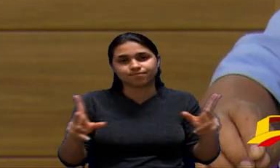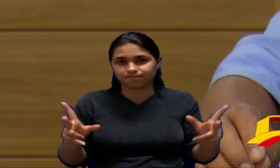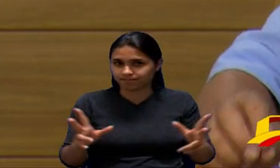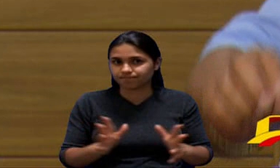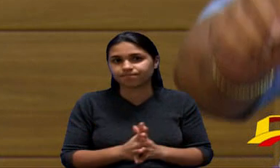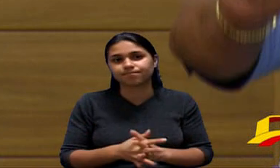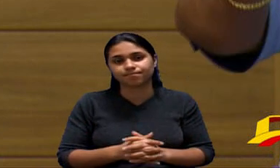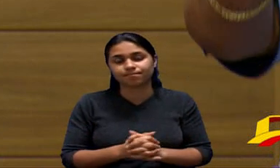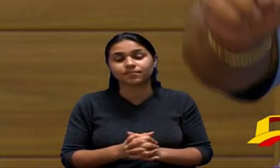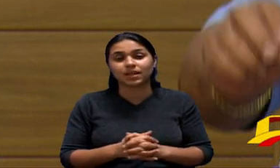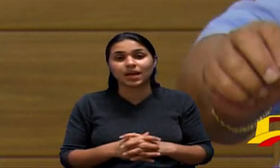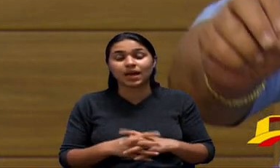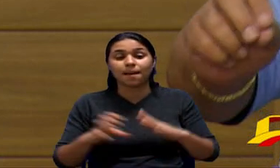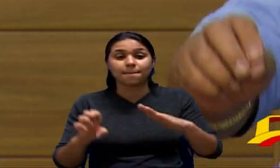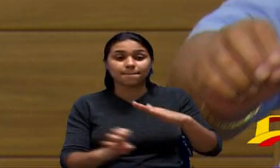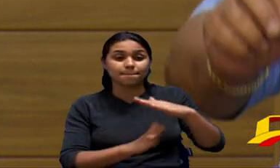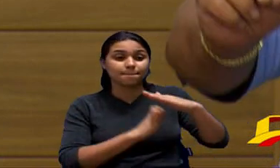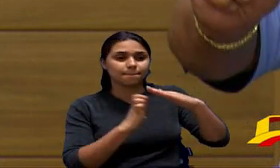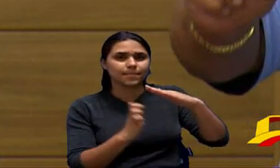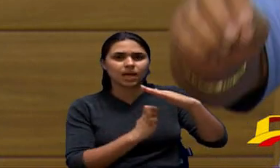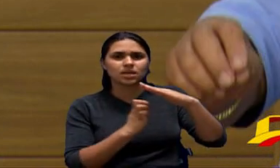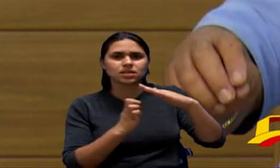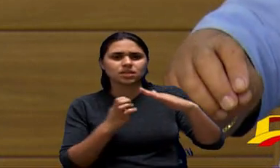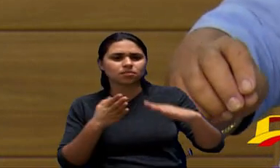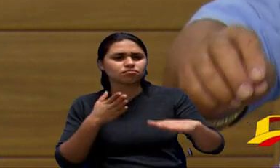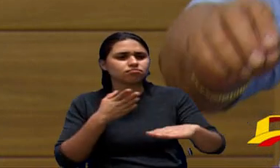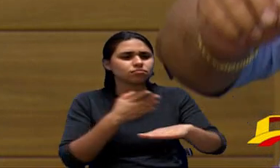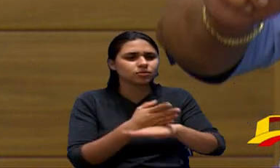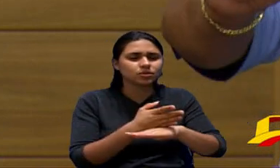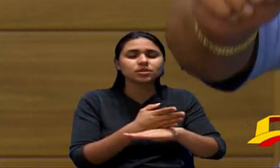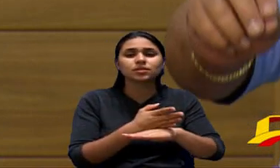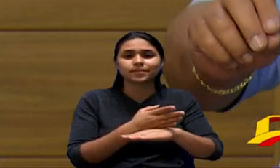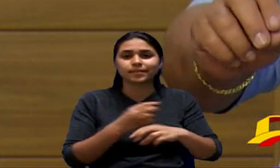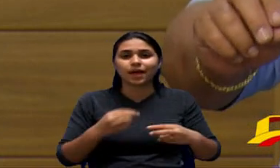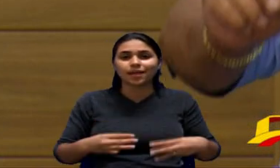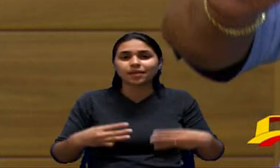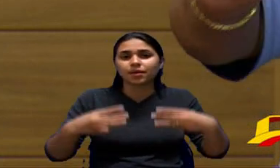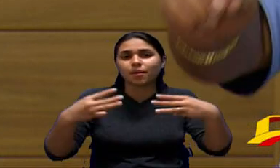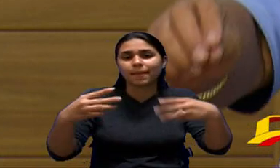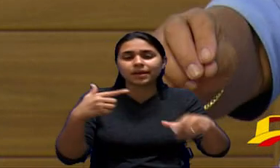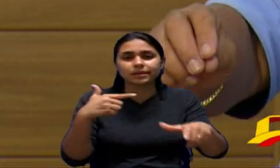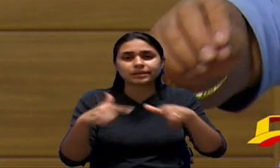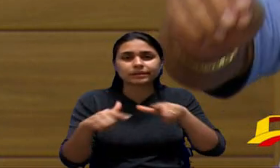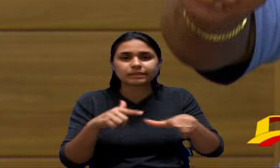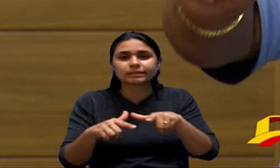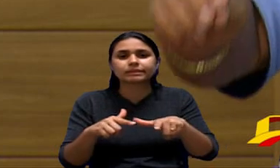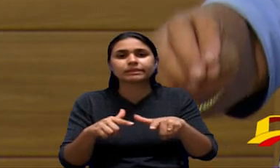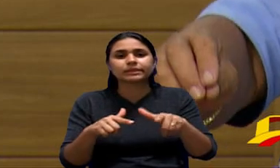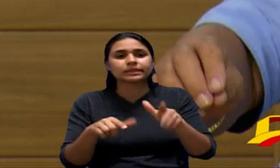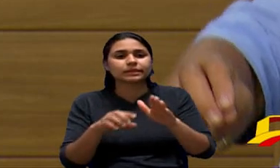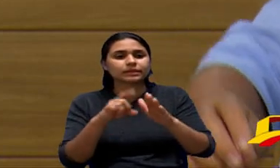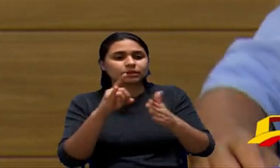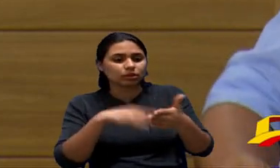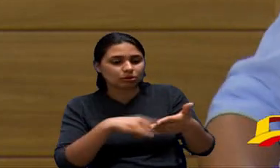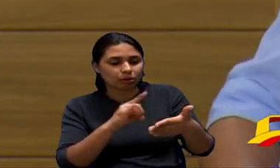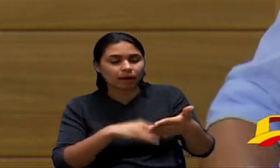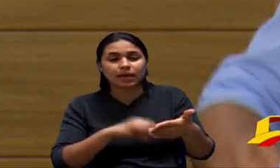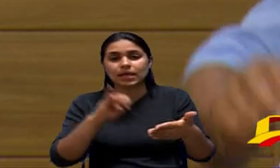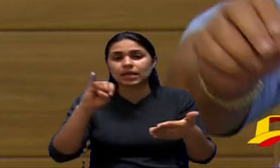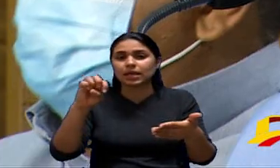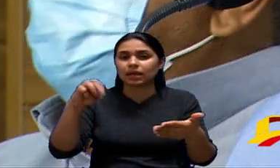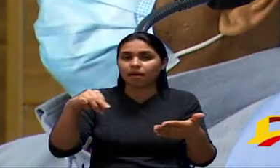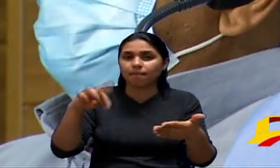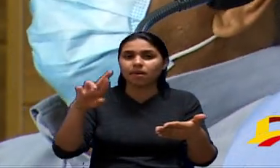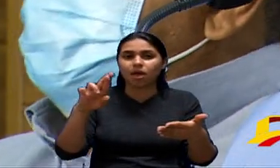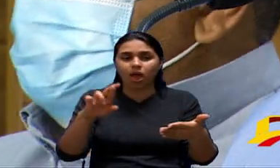empresas que tem essa lei nós vamos chegar de repente no Ministério do Trabalho e criar um NR discutir um NR sobre